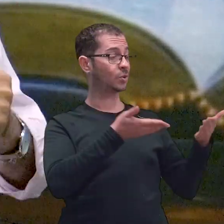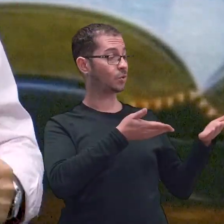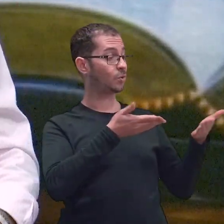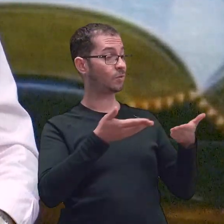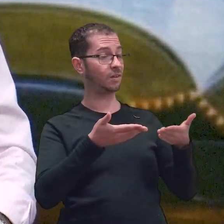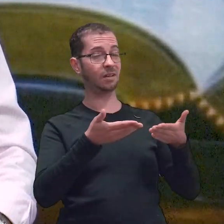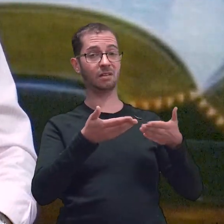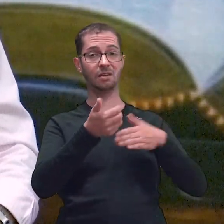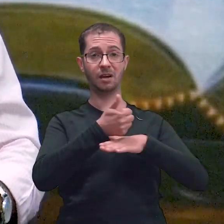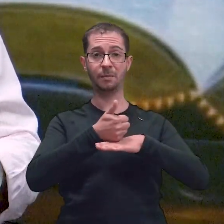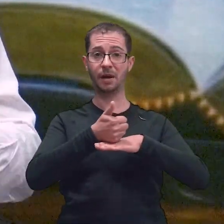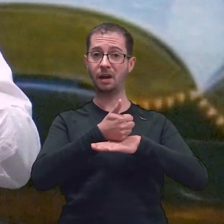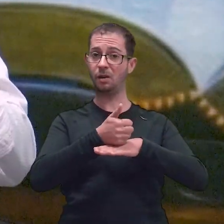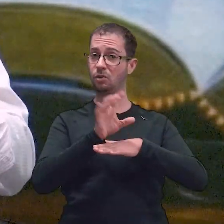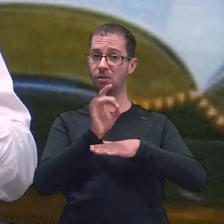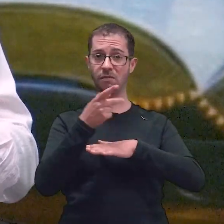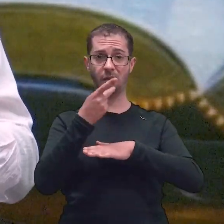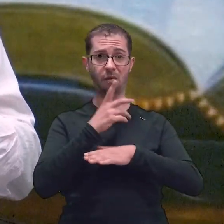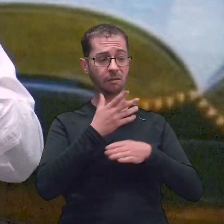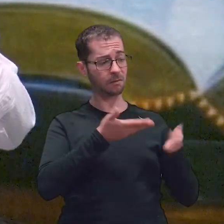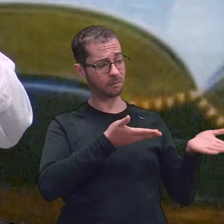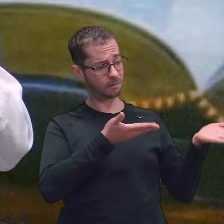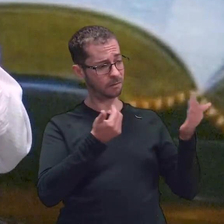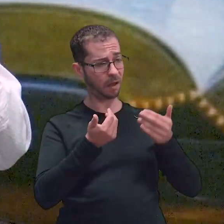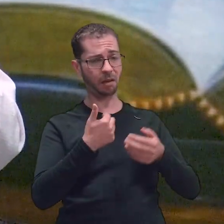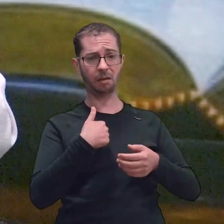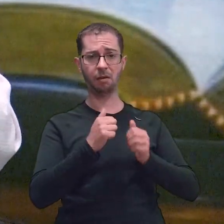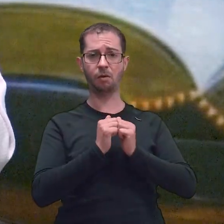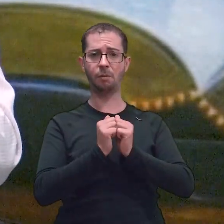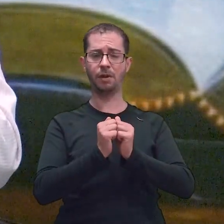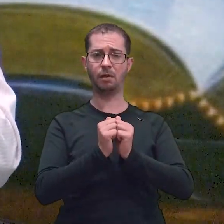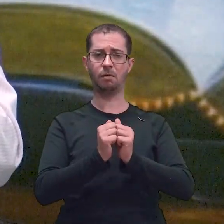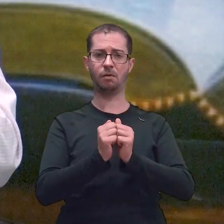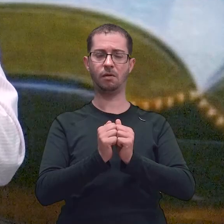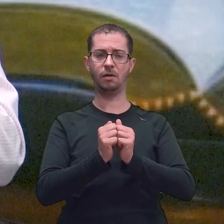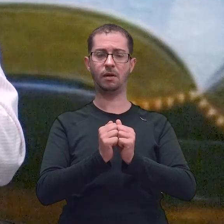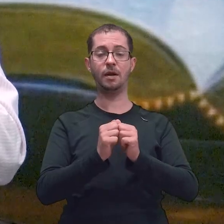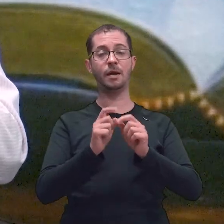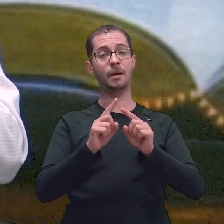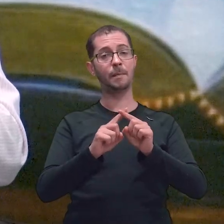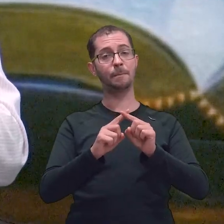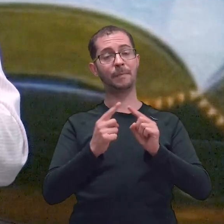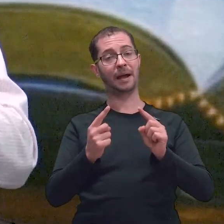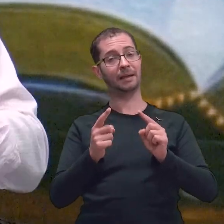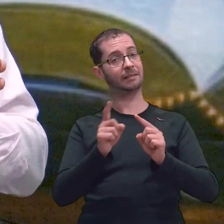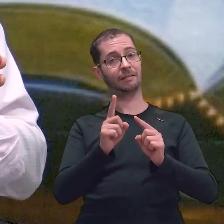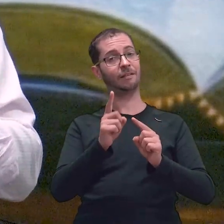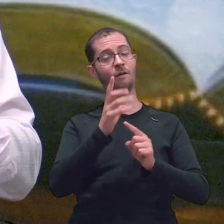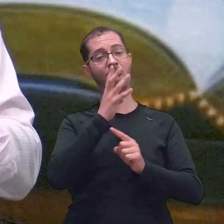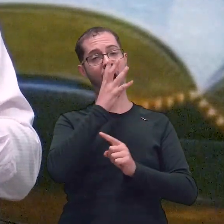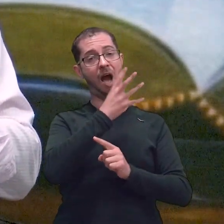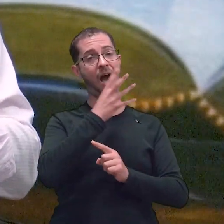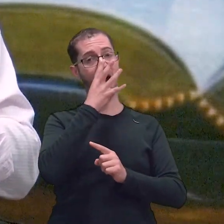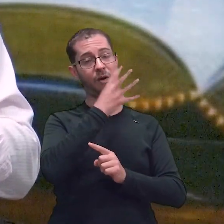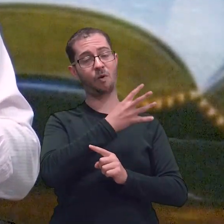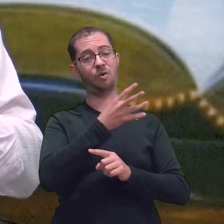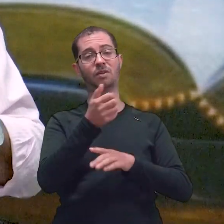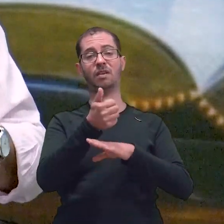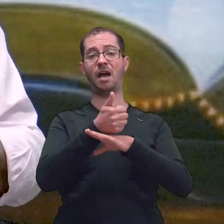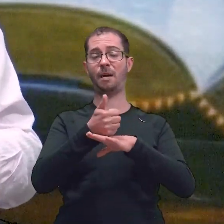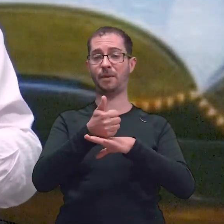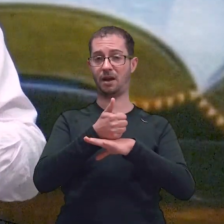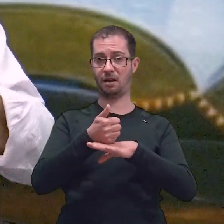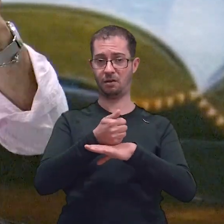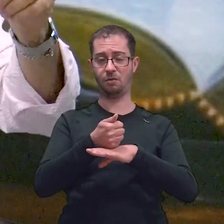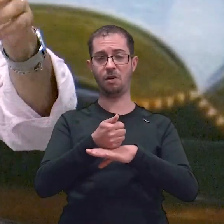Anda comigo. Só que, gente, agora aqui você não aponte o seu dedo para Abraão, porque nós somos, assim, tendenciosos